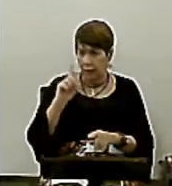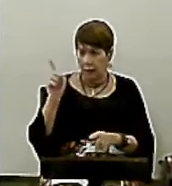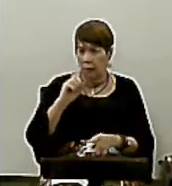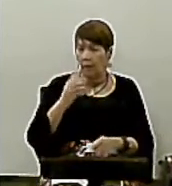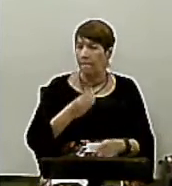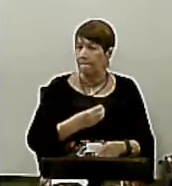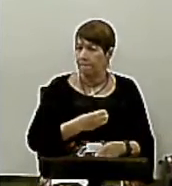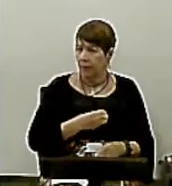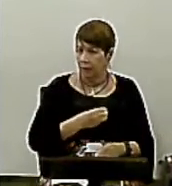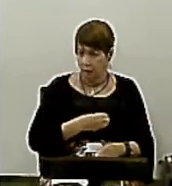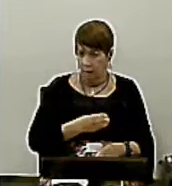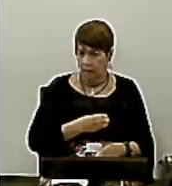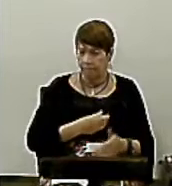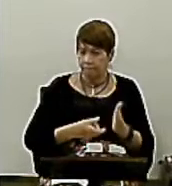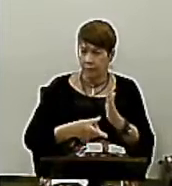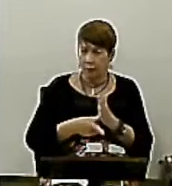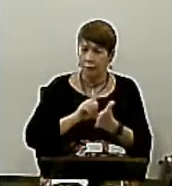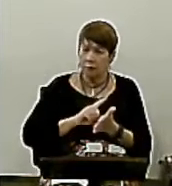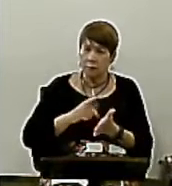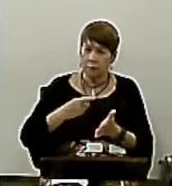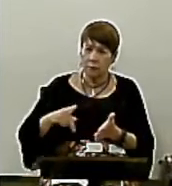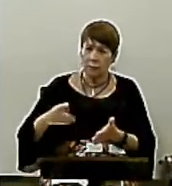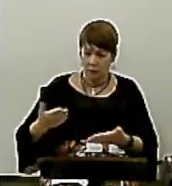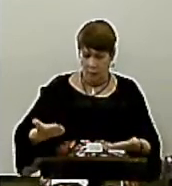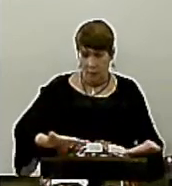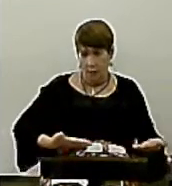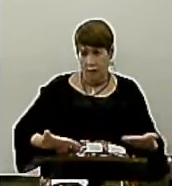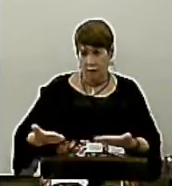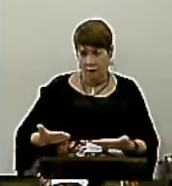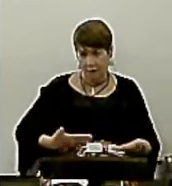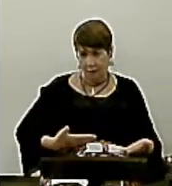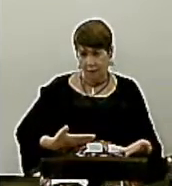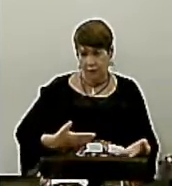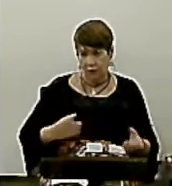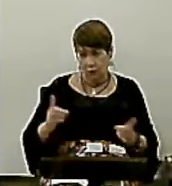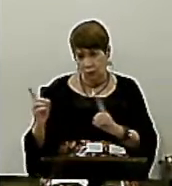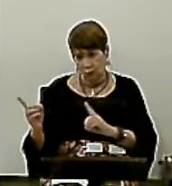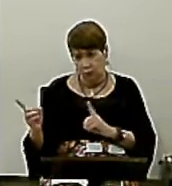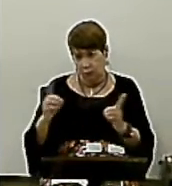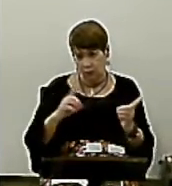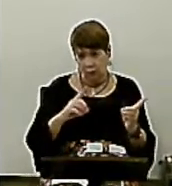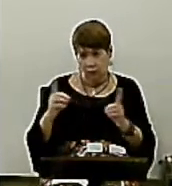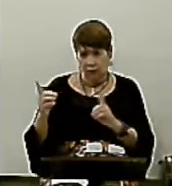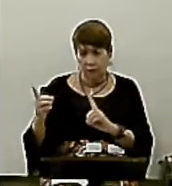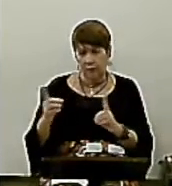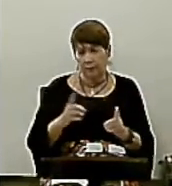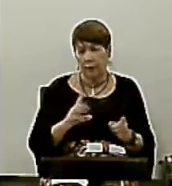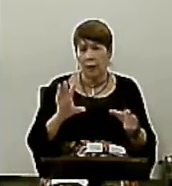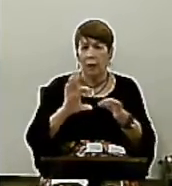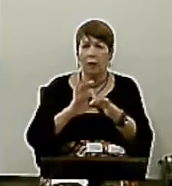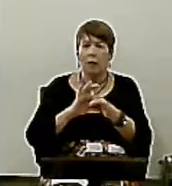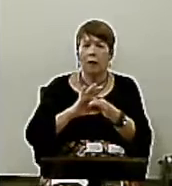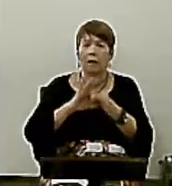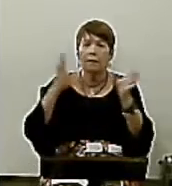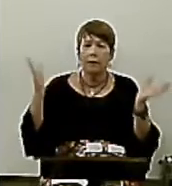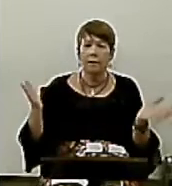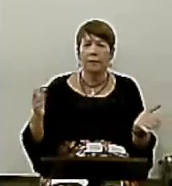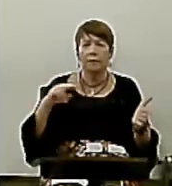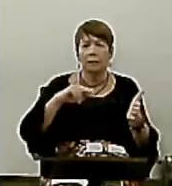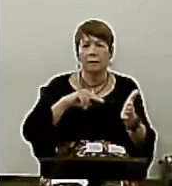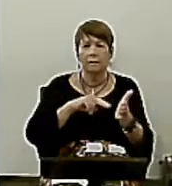Sede antes Servos Uns Dos outros Liberdade Então